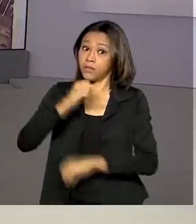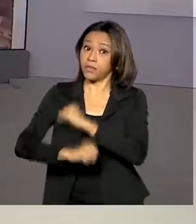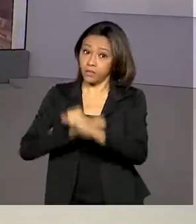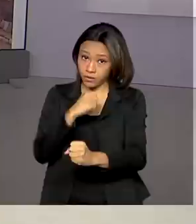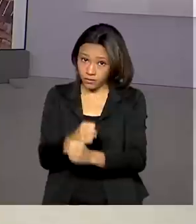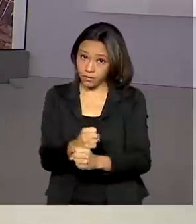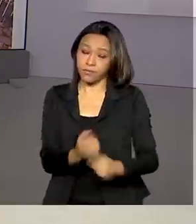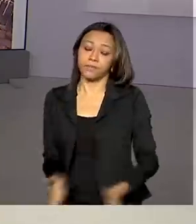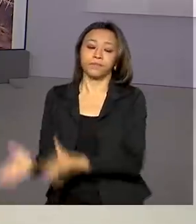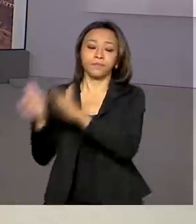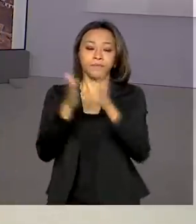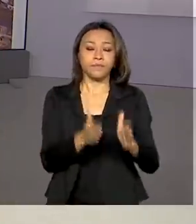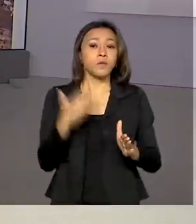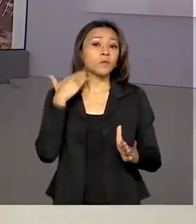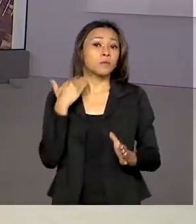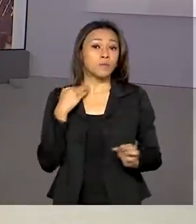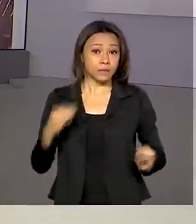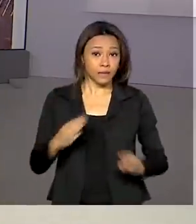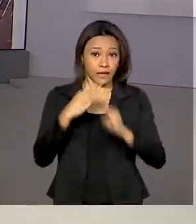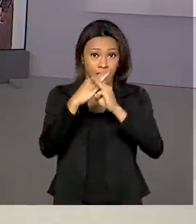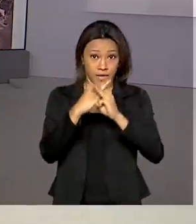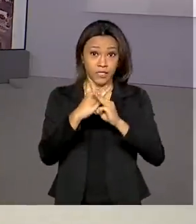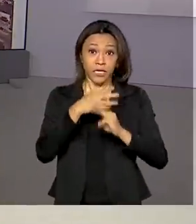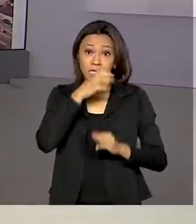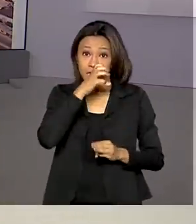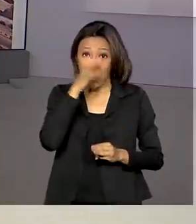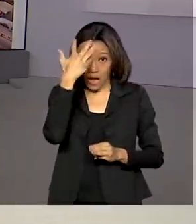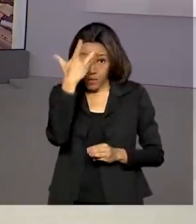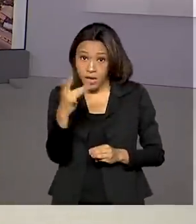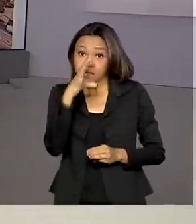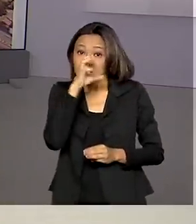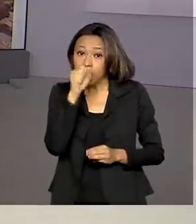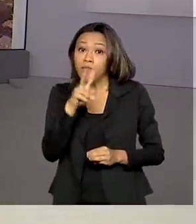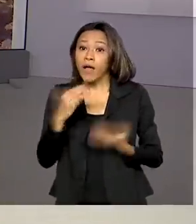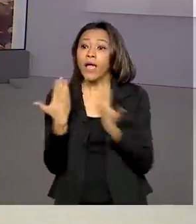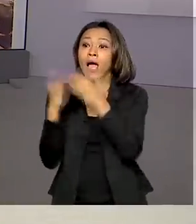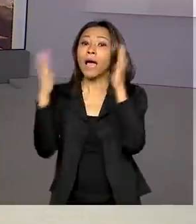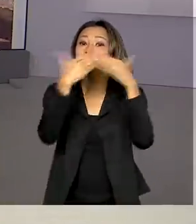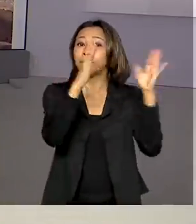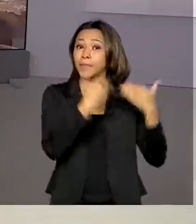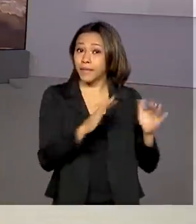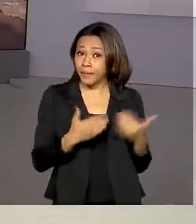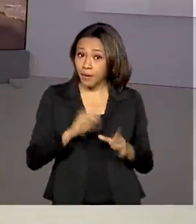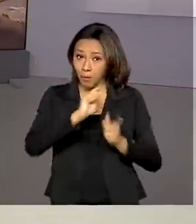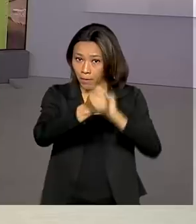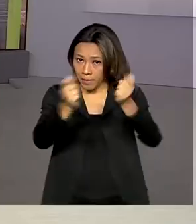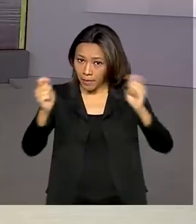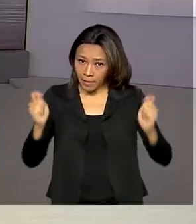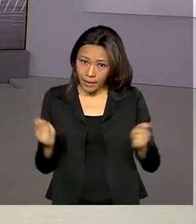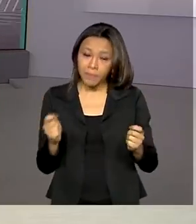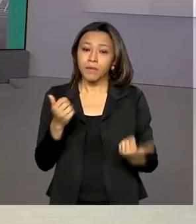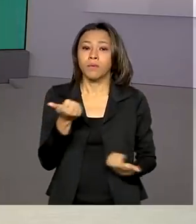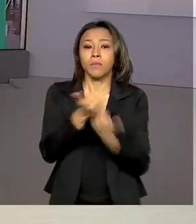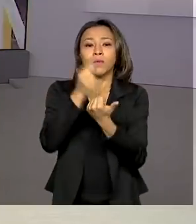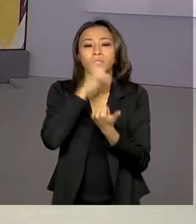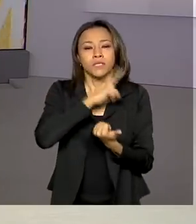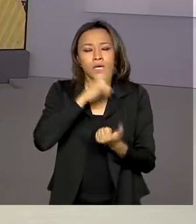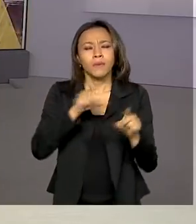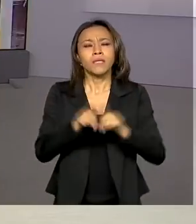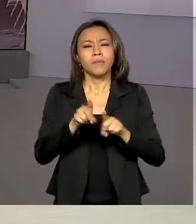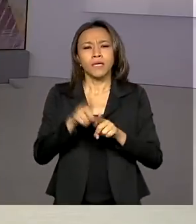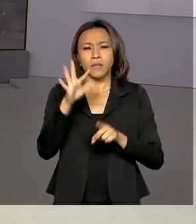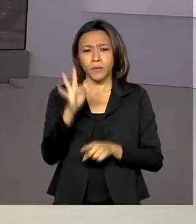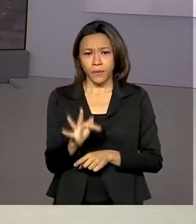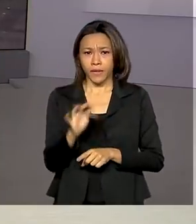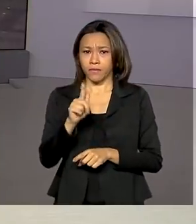As agências da Caixa vão abrir neste sábado para o pagamento do auxílio emergencial e do saque emergencial do FGTS. Vamos ao Rio de